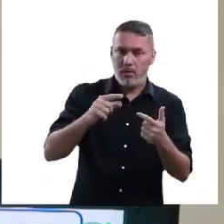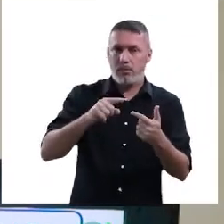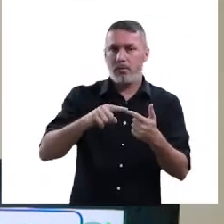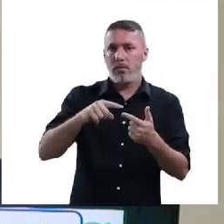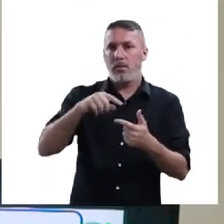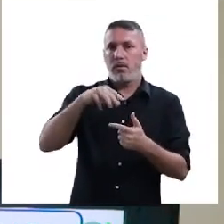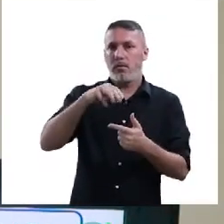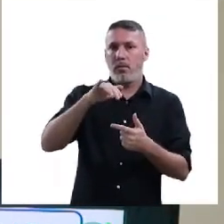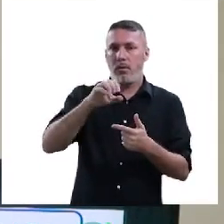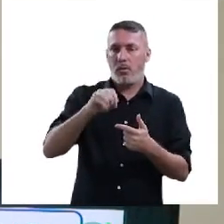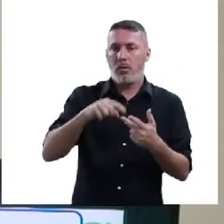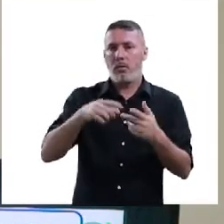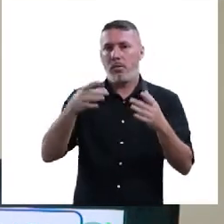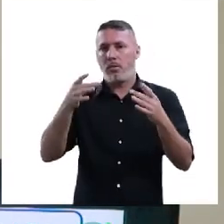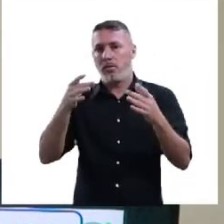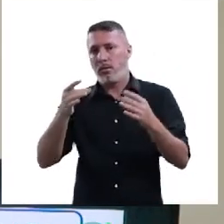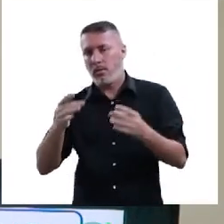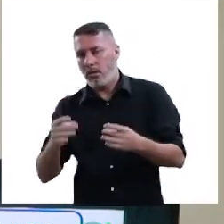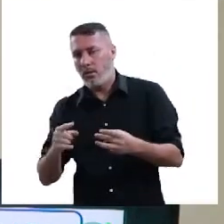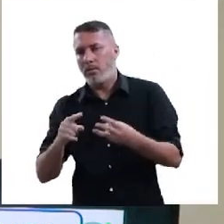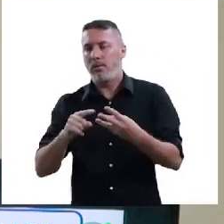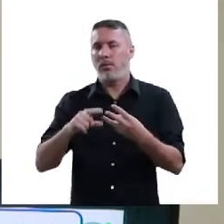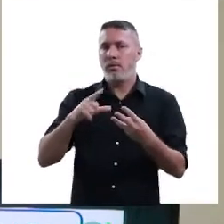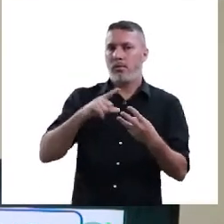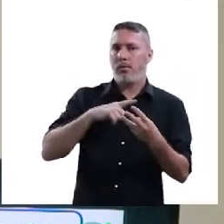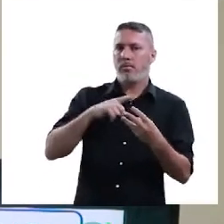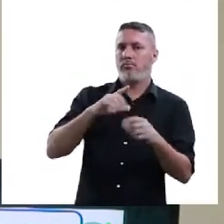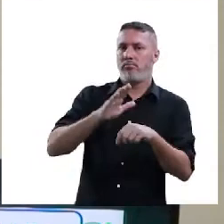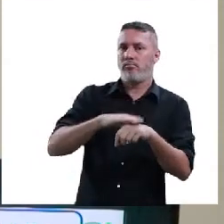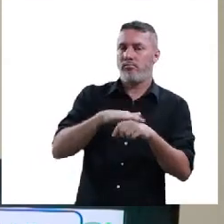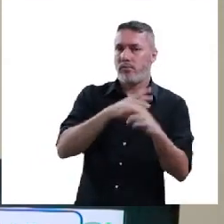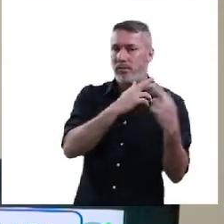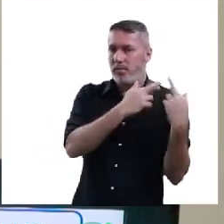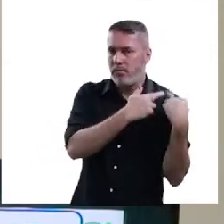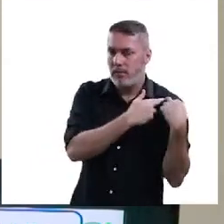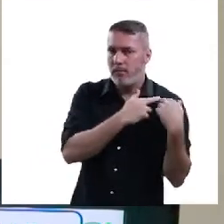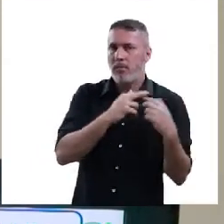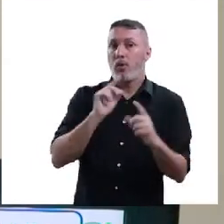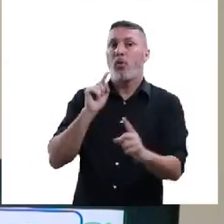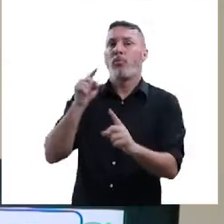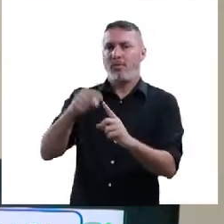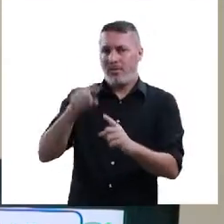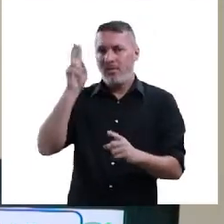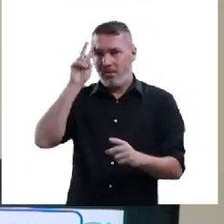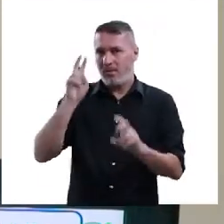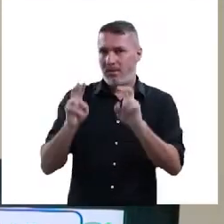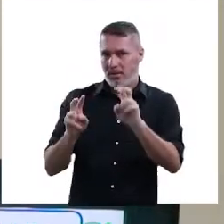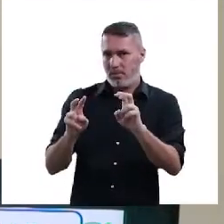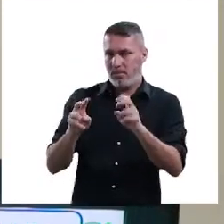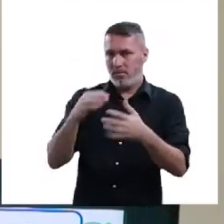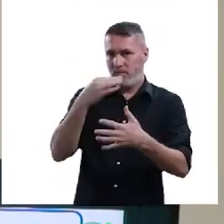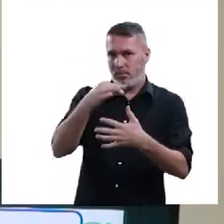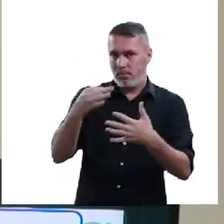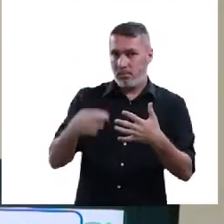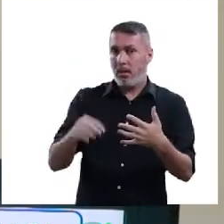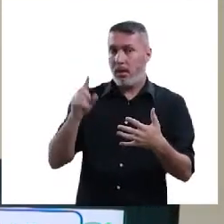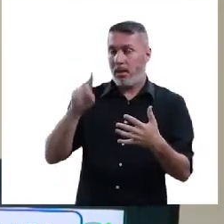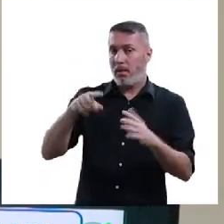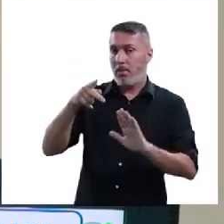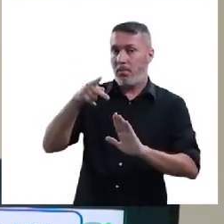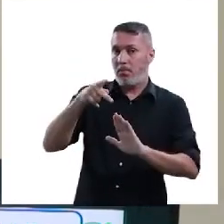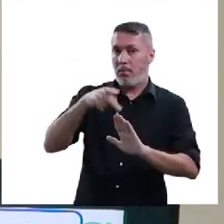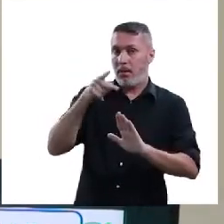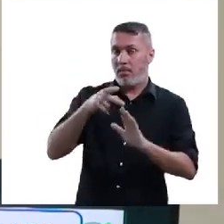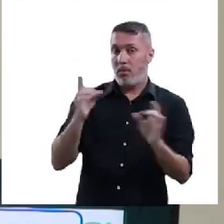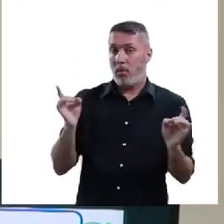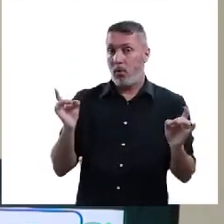ação, o meio, o detalhamento, nós temos ali o agente, a finalidade. São os elementos que nós